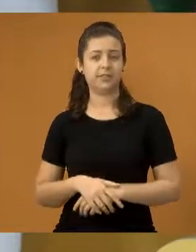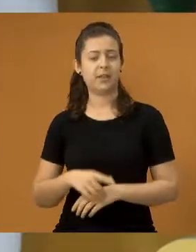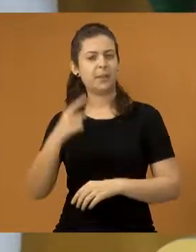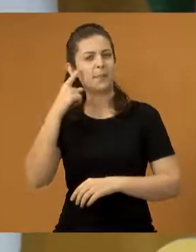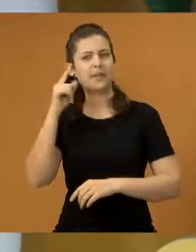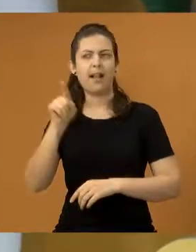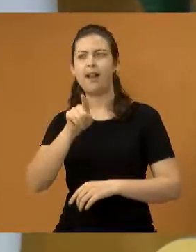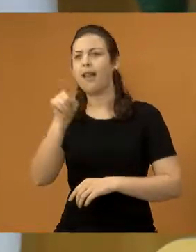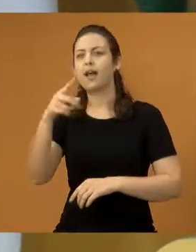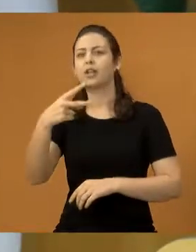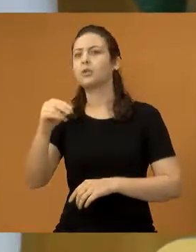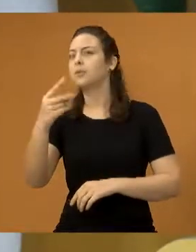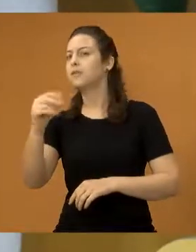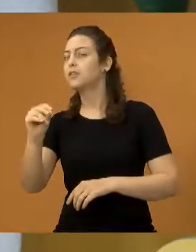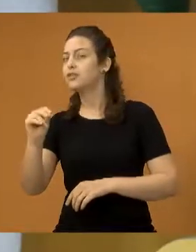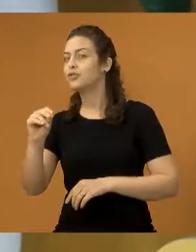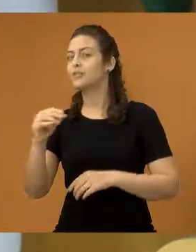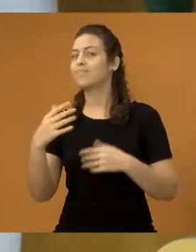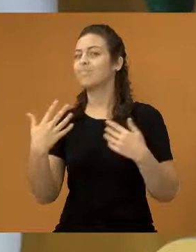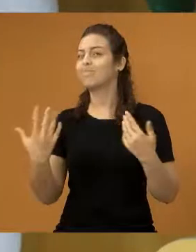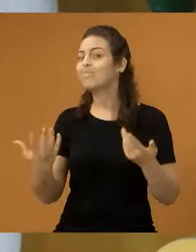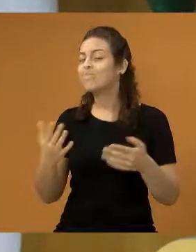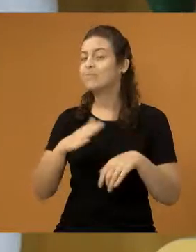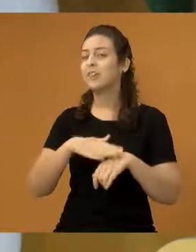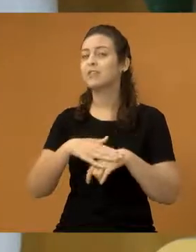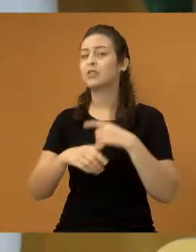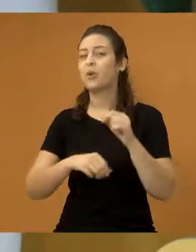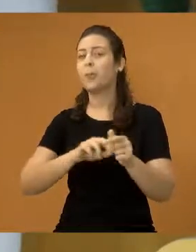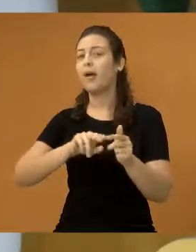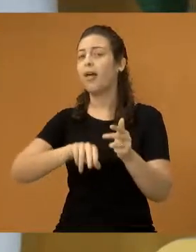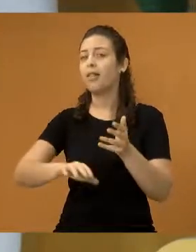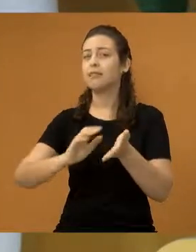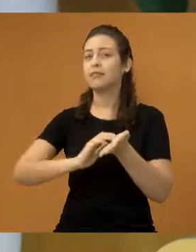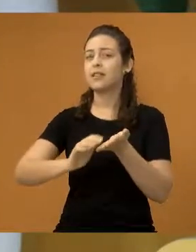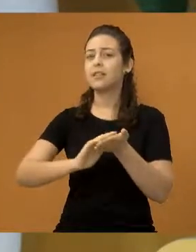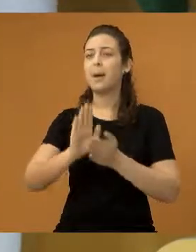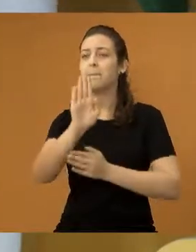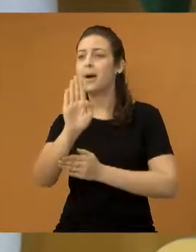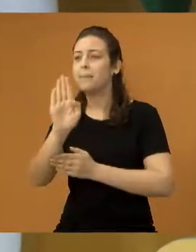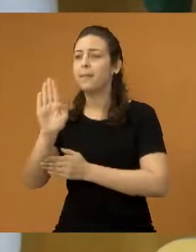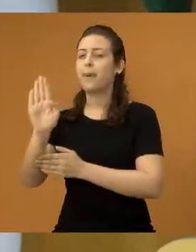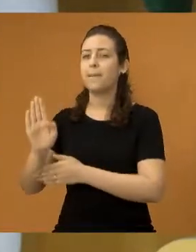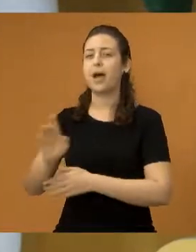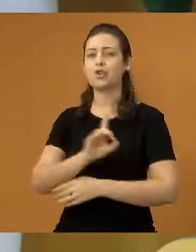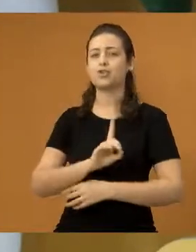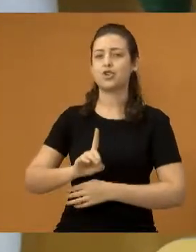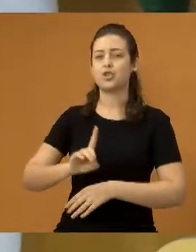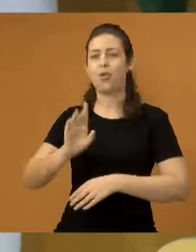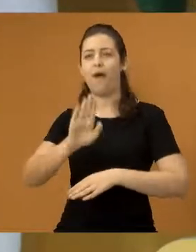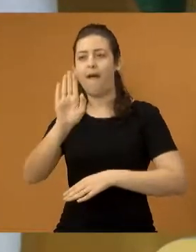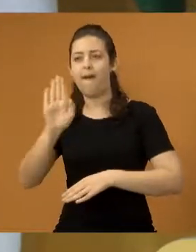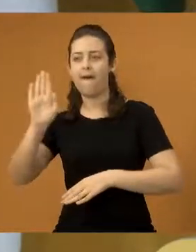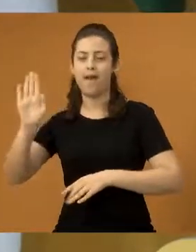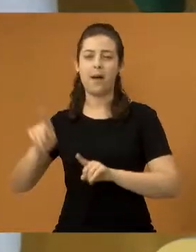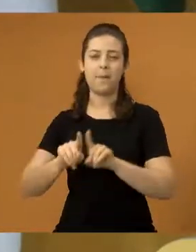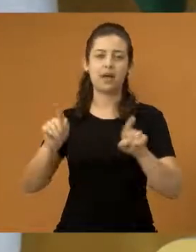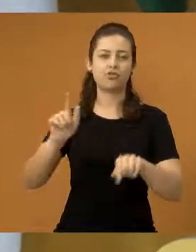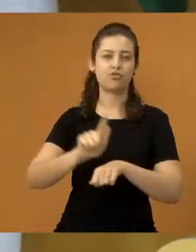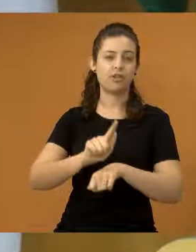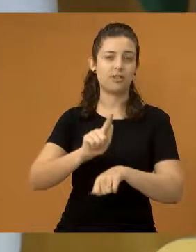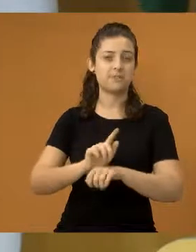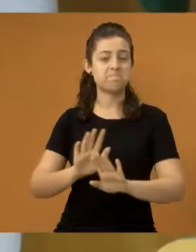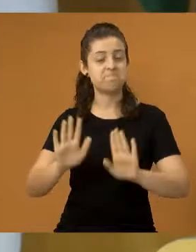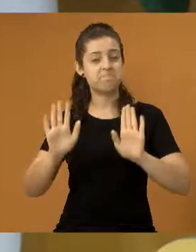pensando lá em 2020? Está fazendo vários secretários candidatos, vários diretores candidatos, gerentes